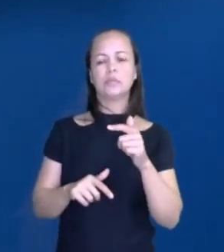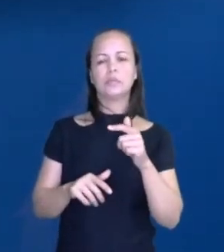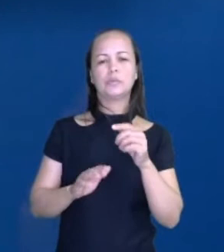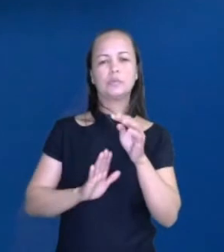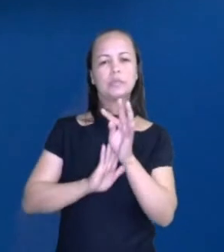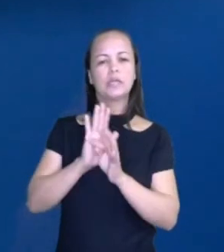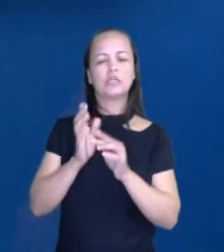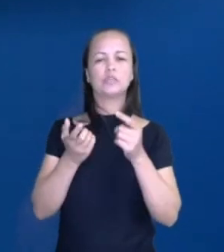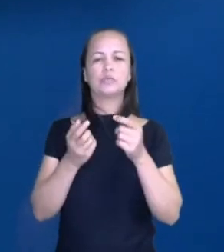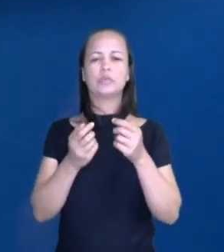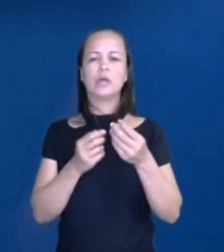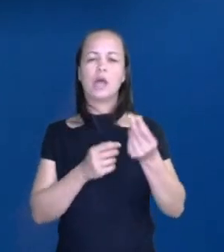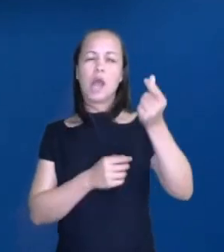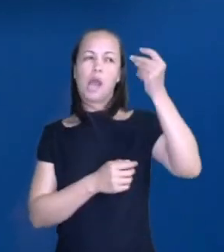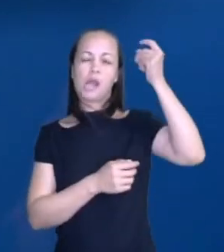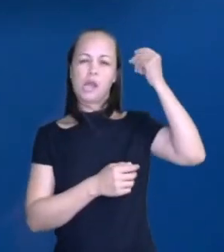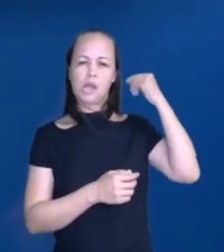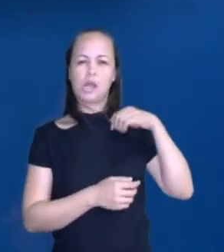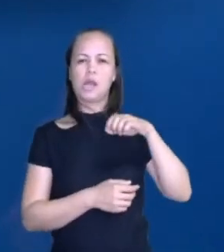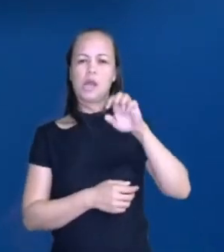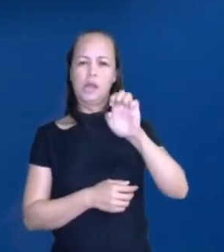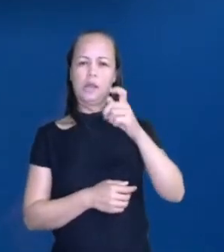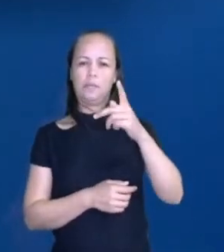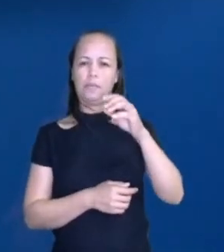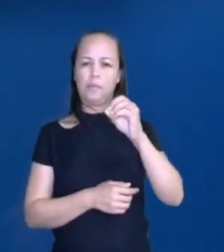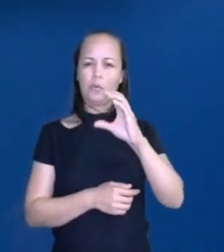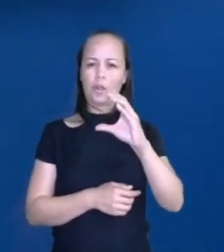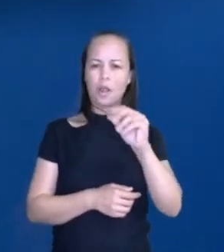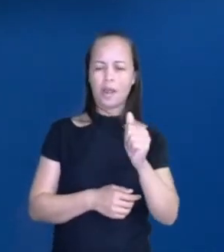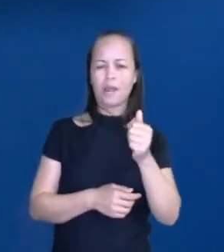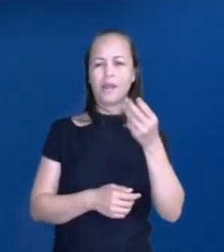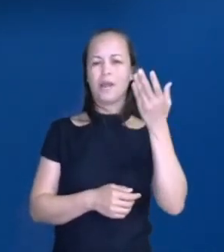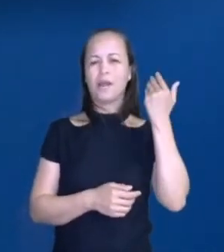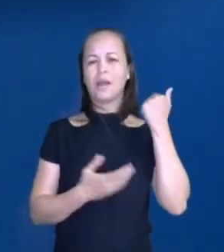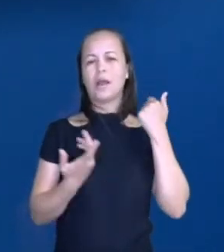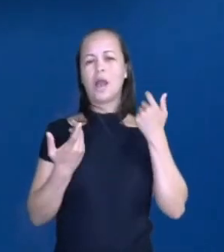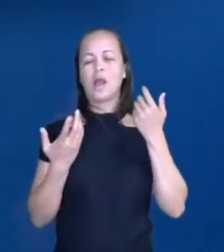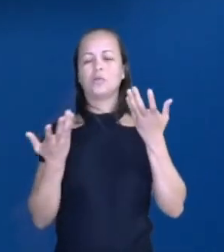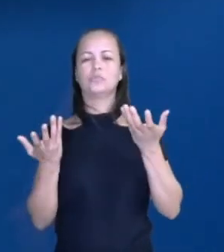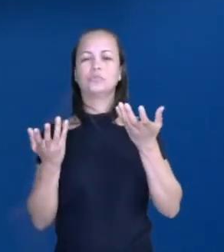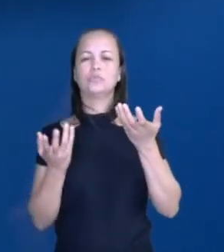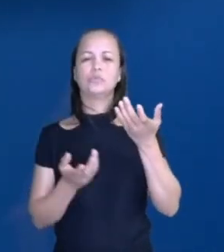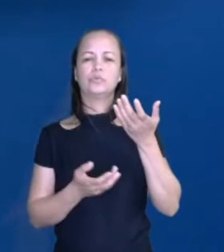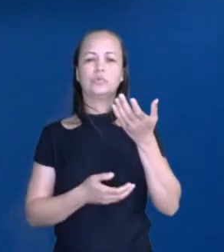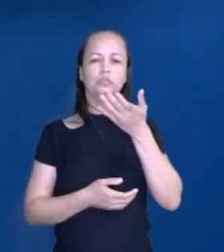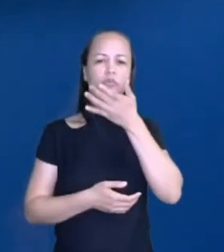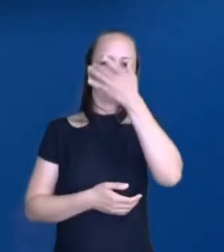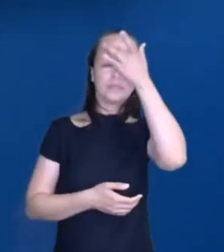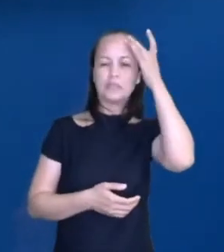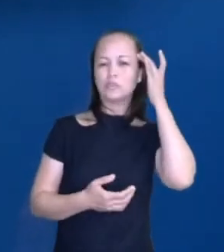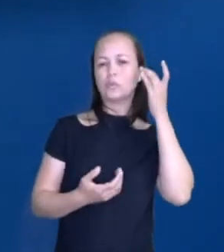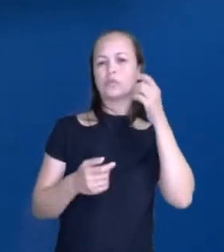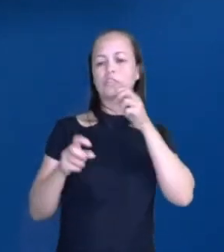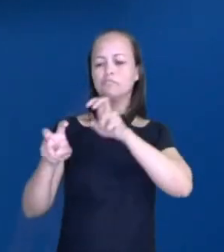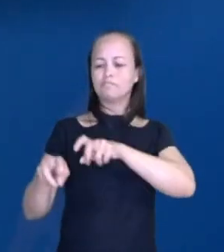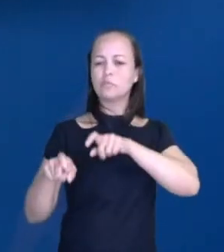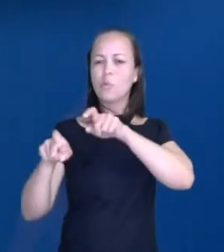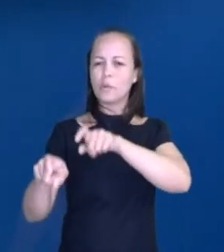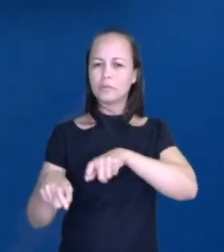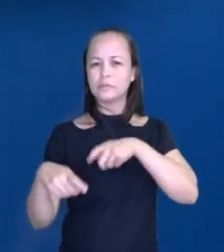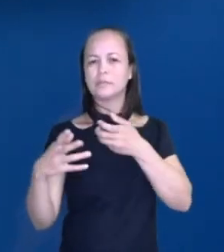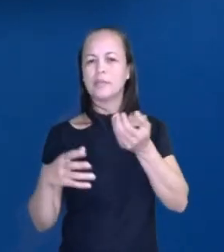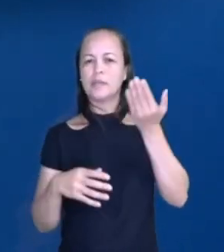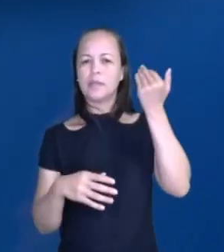uma determinada época e é relativa aos senhores de engenhos, por exemplo, a época da colonização